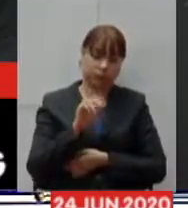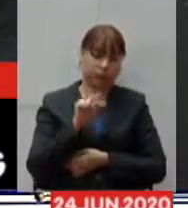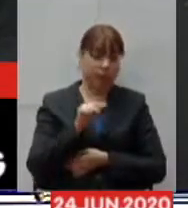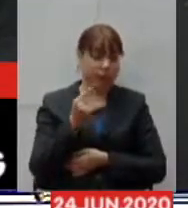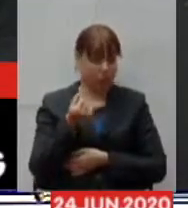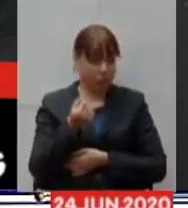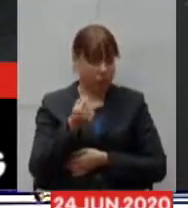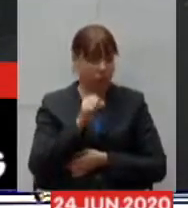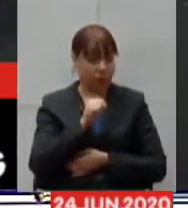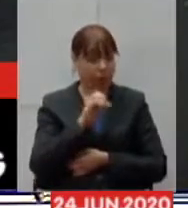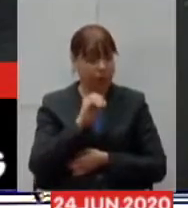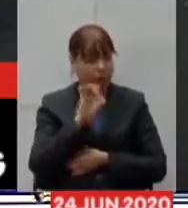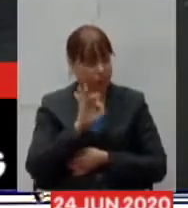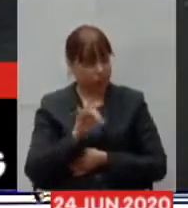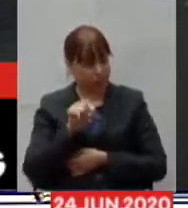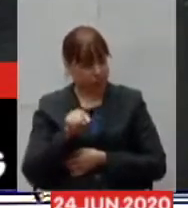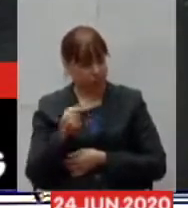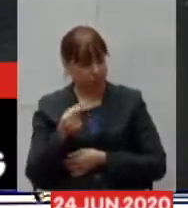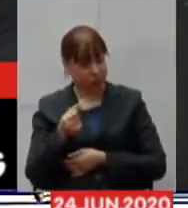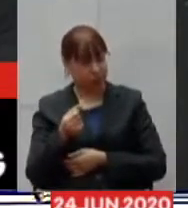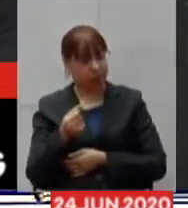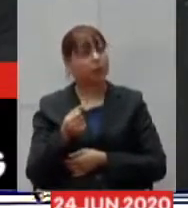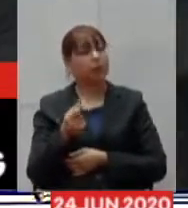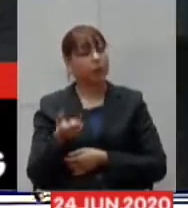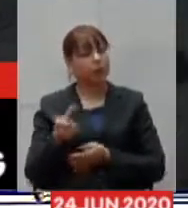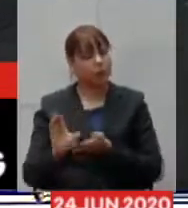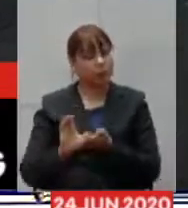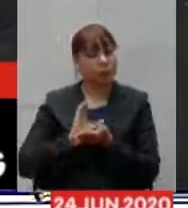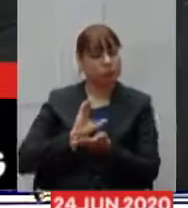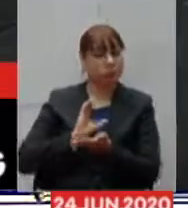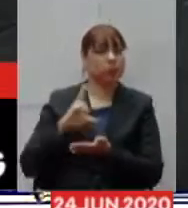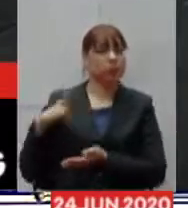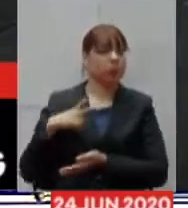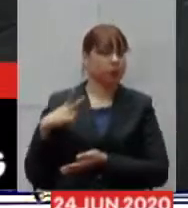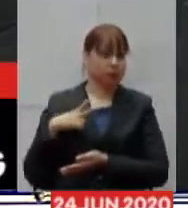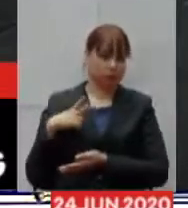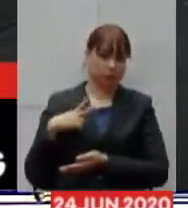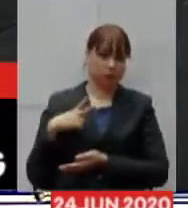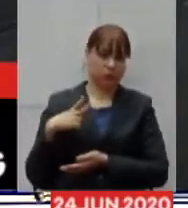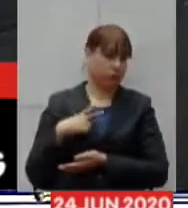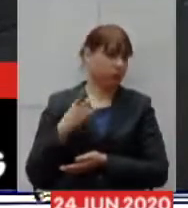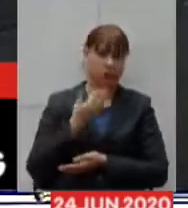valor foi feito com doação da iniciativa privada